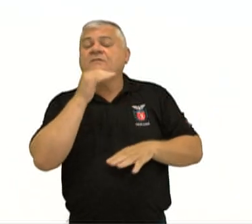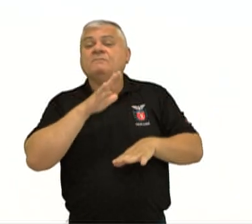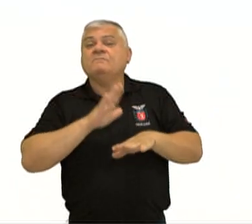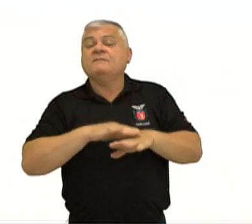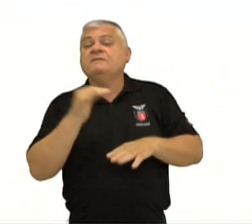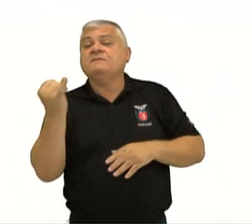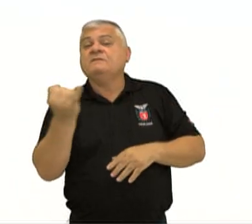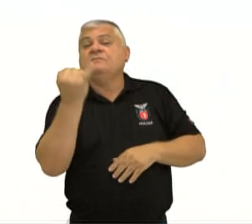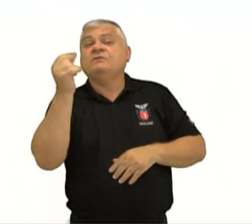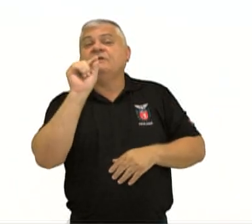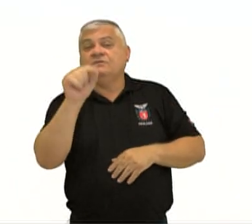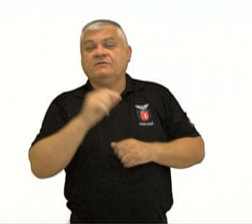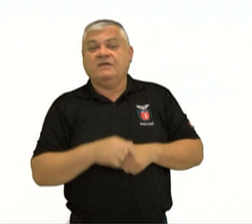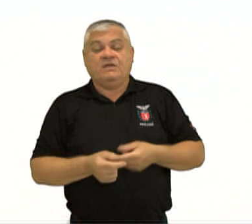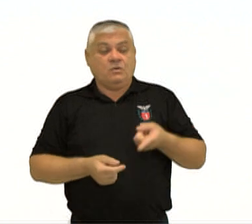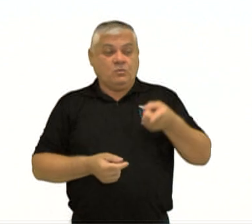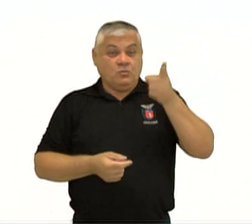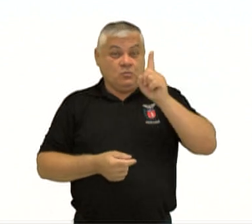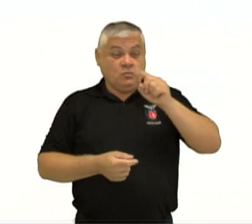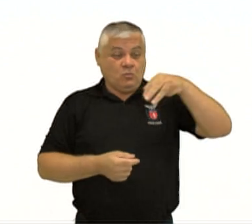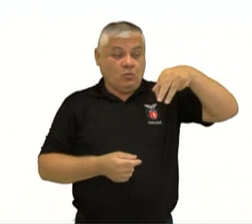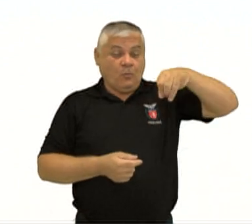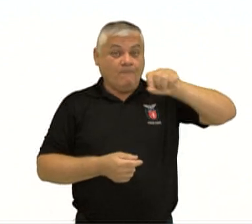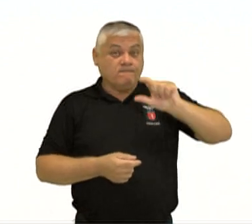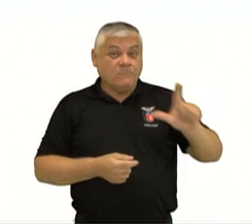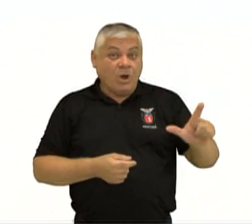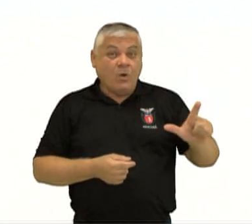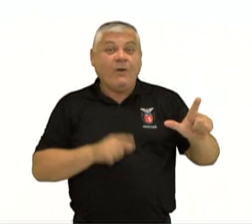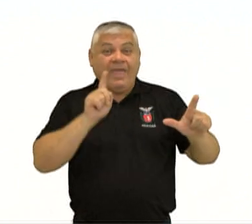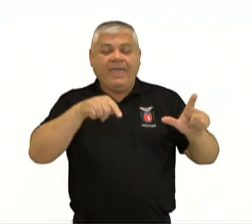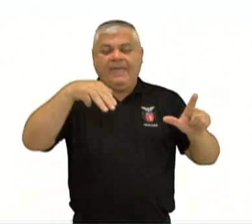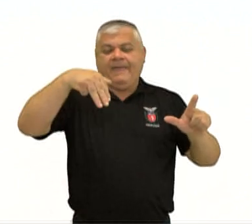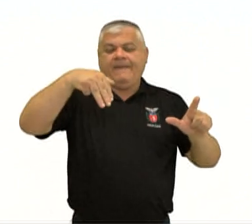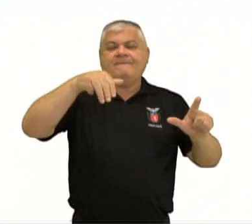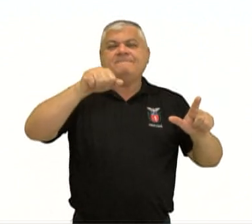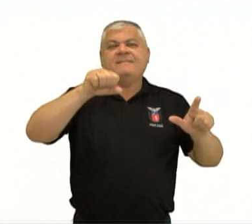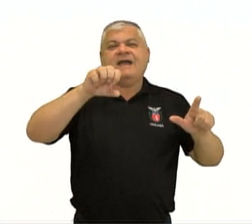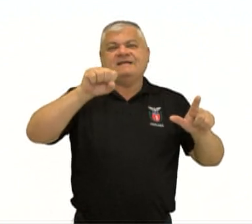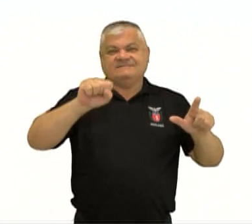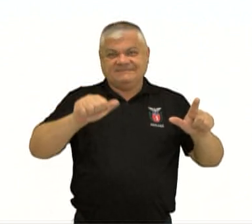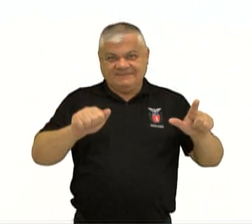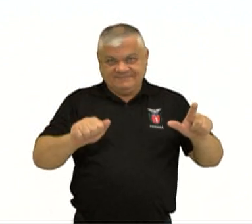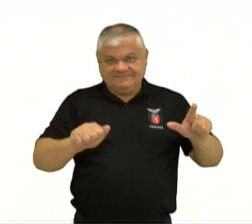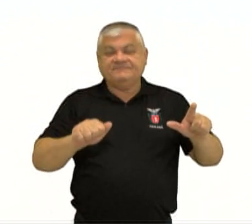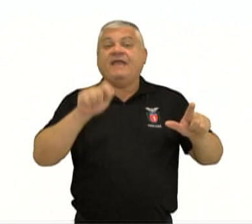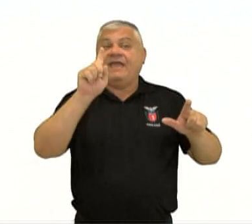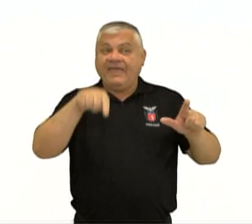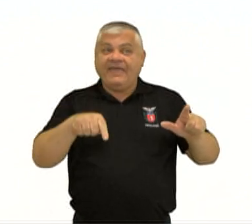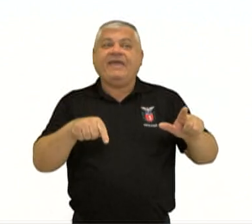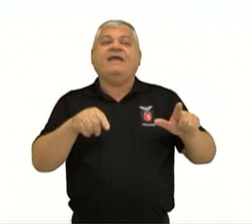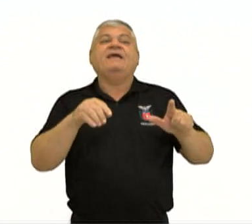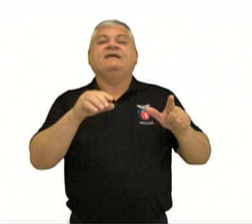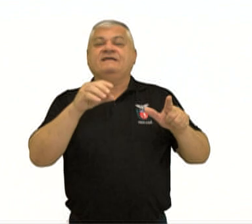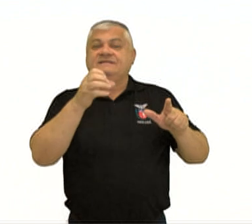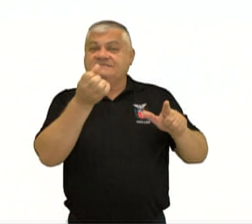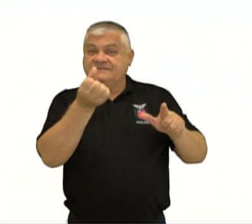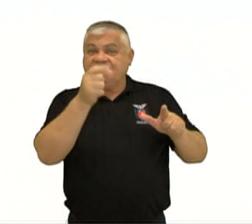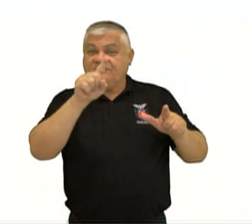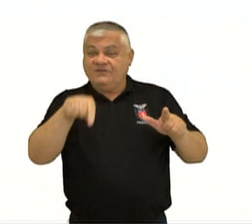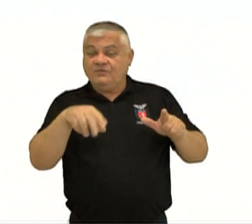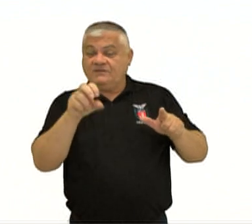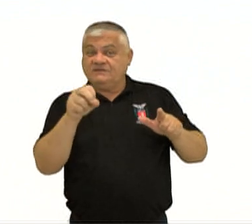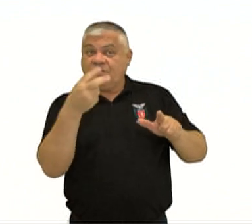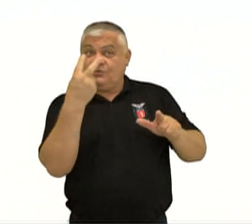estequiometria? Um mol equivale à massa molar, que por sua vez equivale a 6021023 entidades.